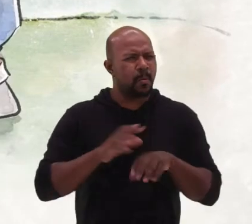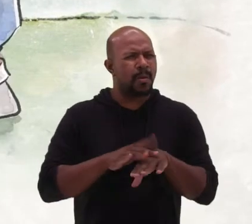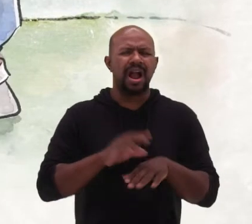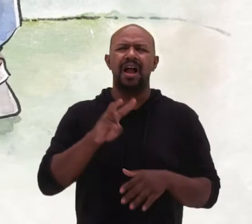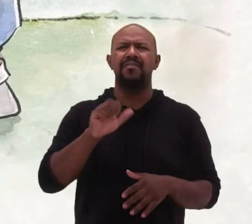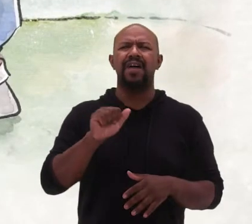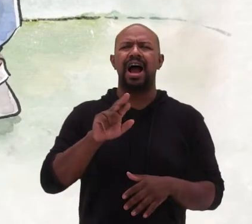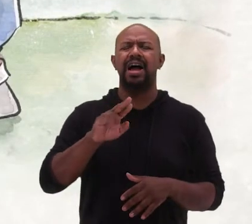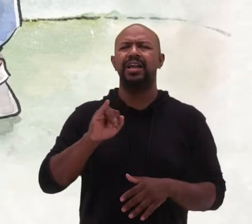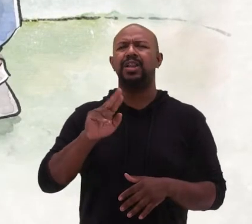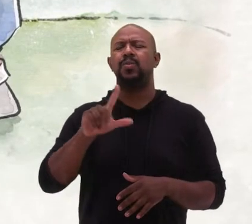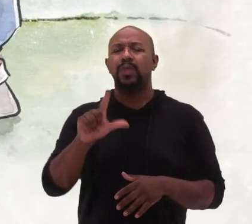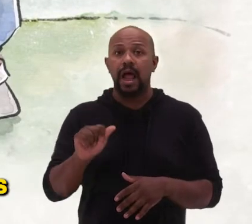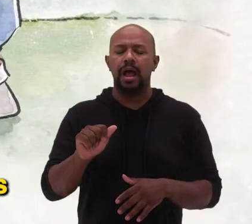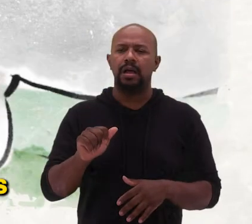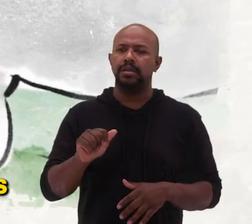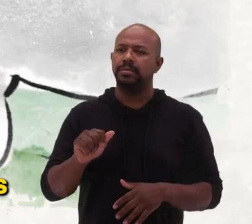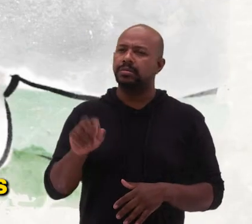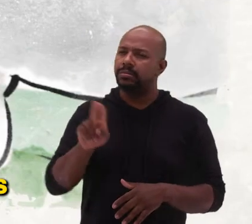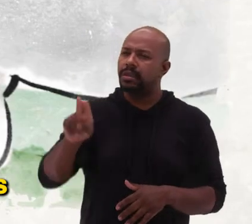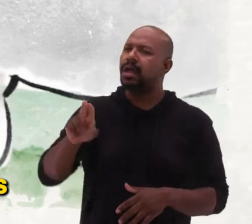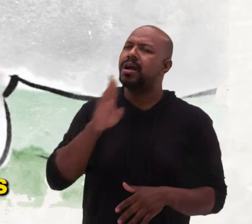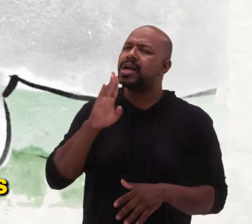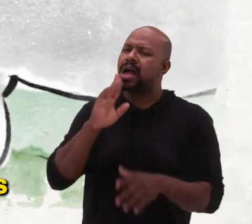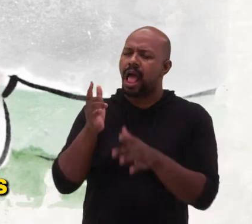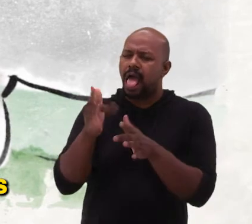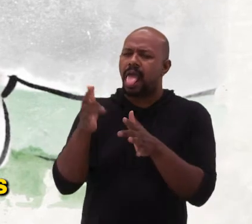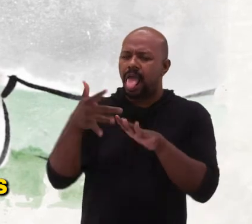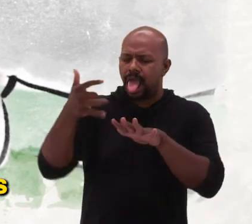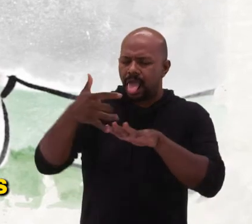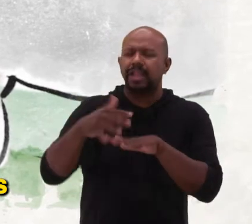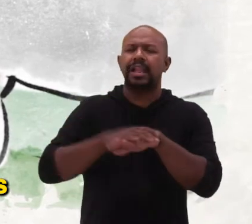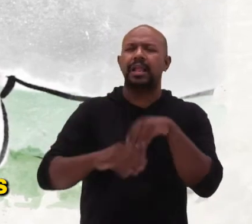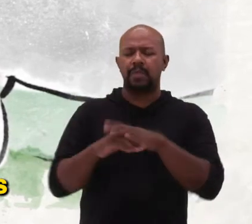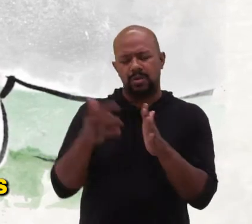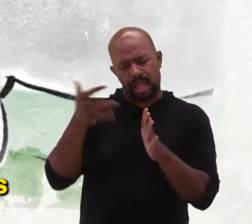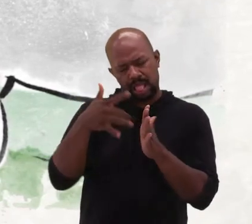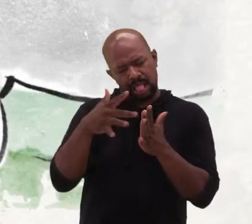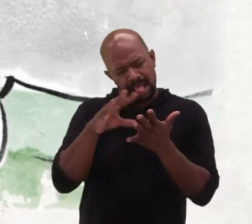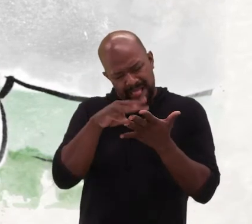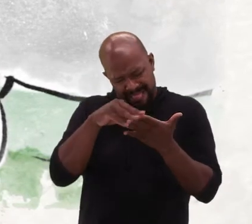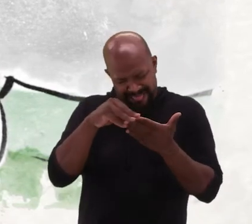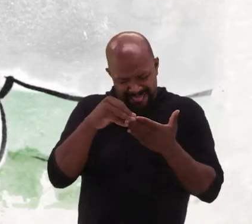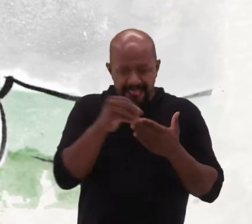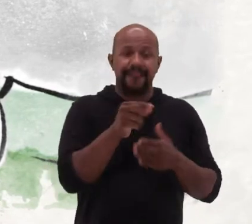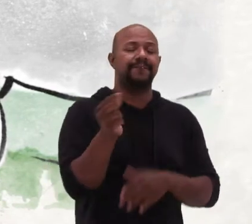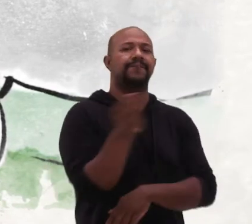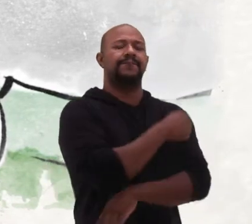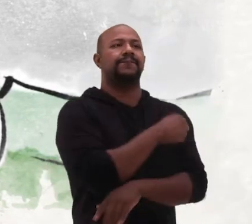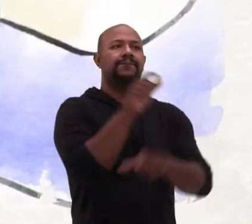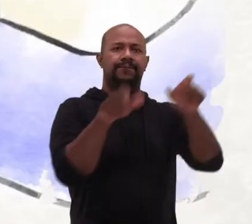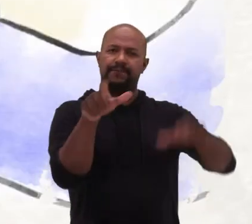varíola, ele resolveu utilizar as pústulas que tinham nas mãos dos ordenhadores e vacinar